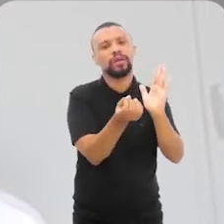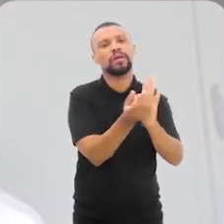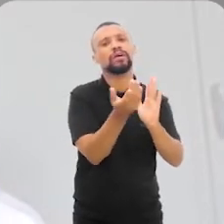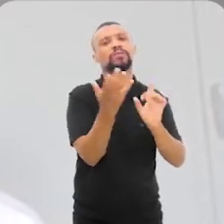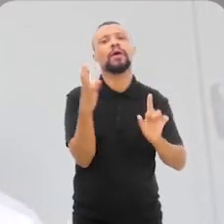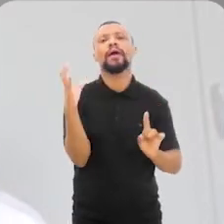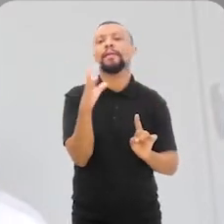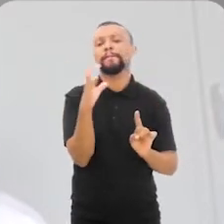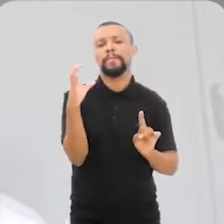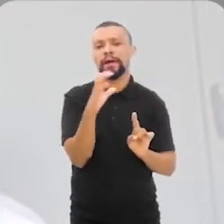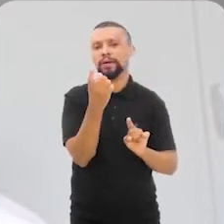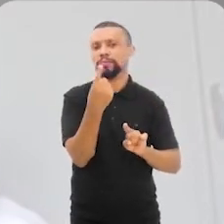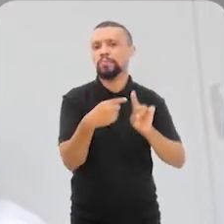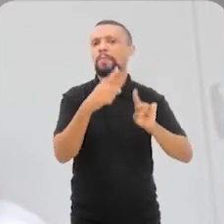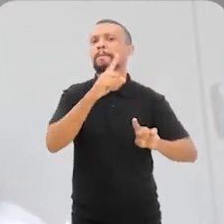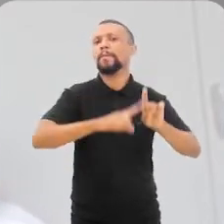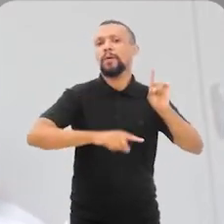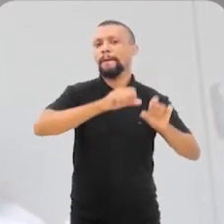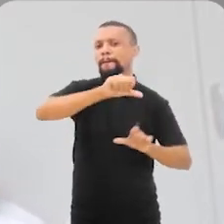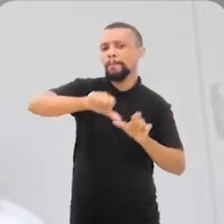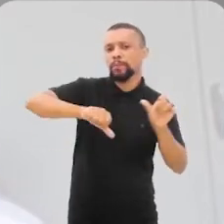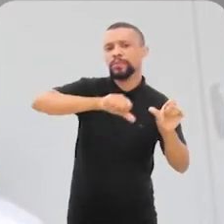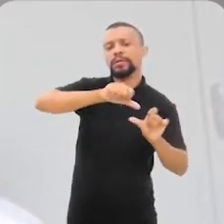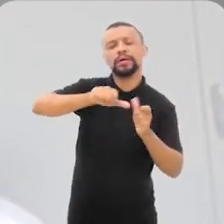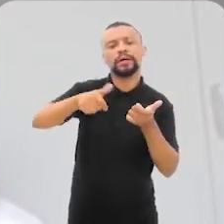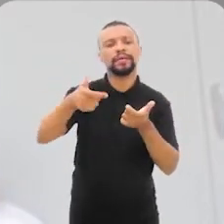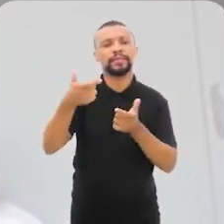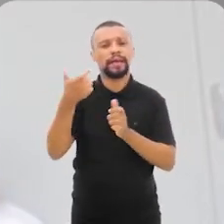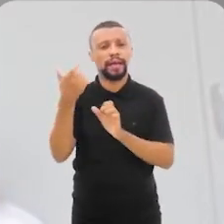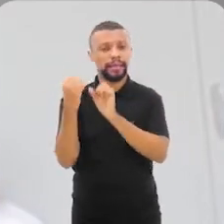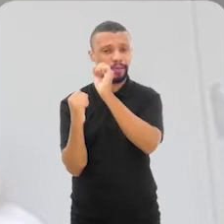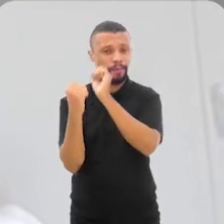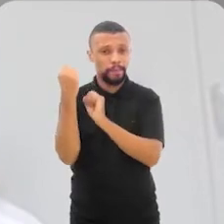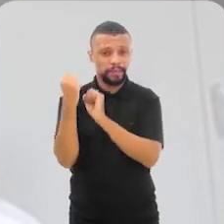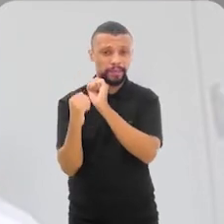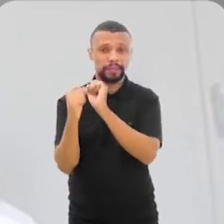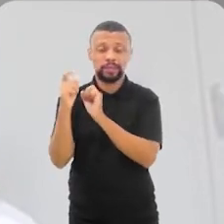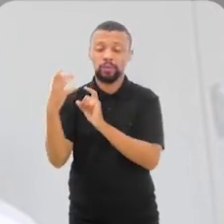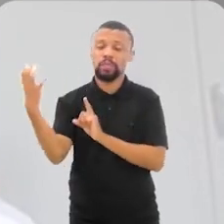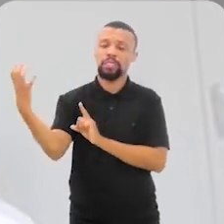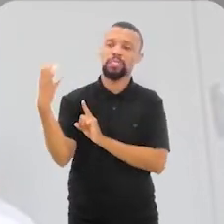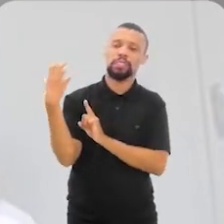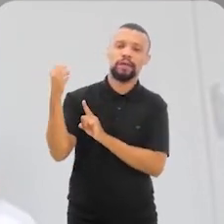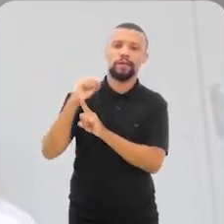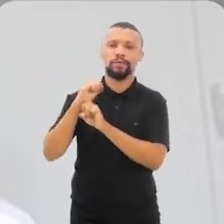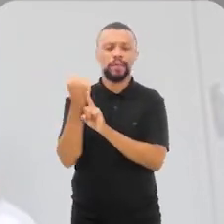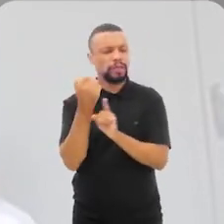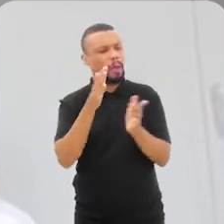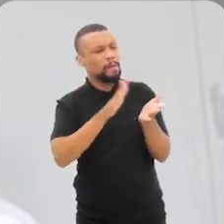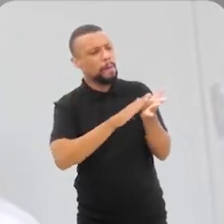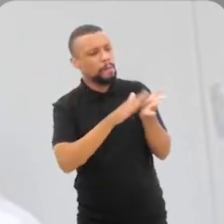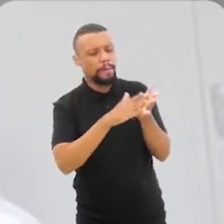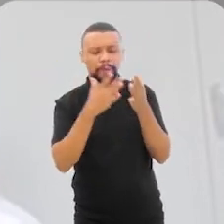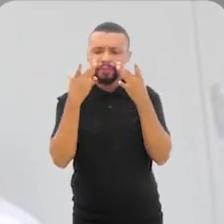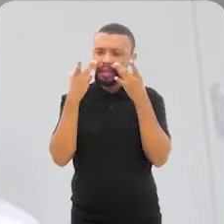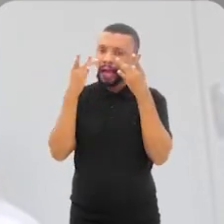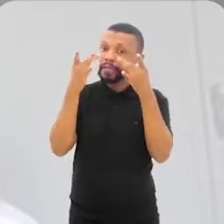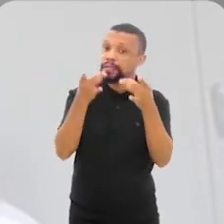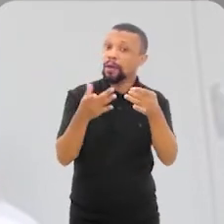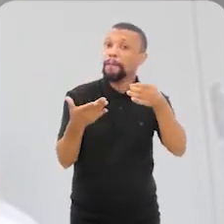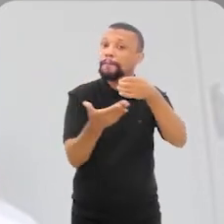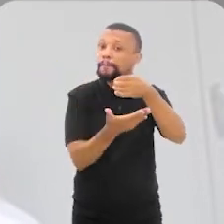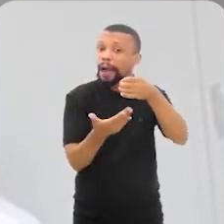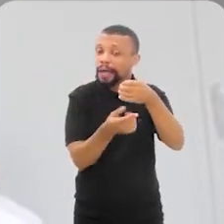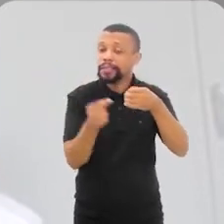As próprias empresas que estão sofrendo pressão da sociedade para elas olharem para essas